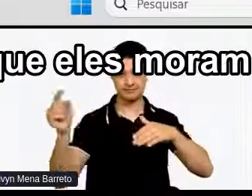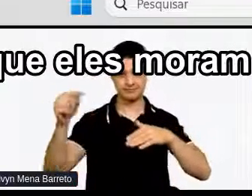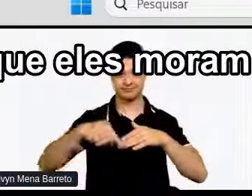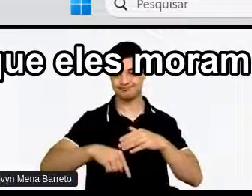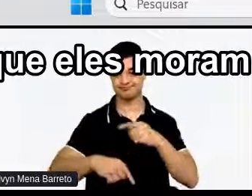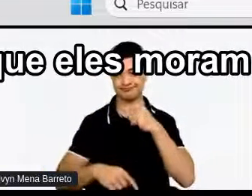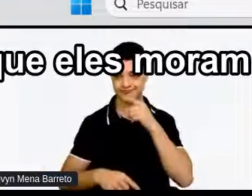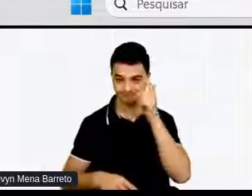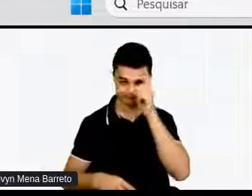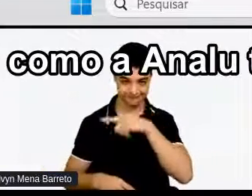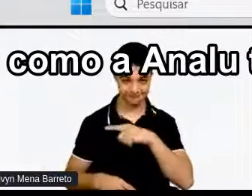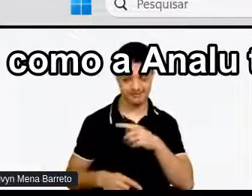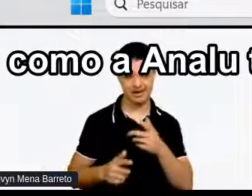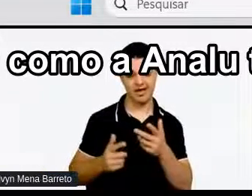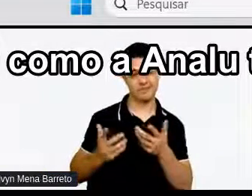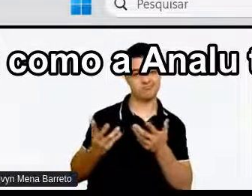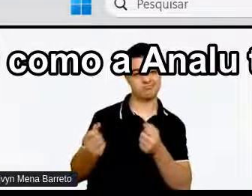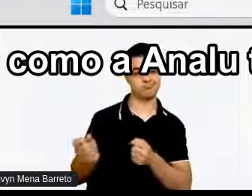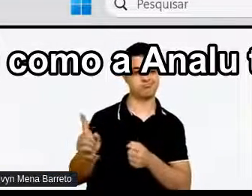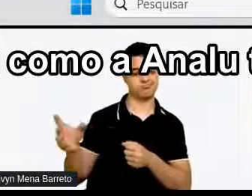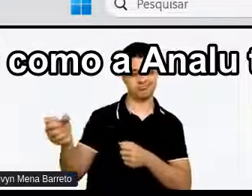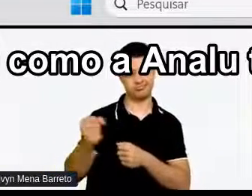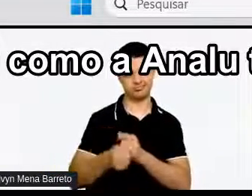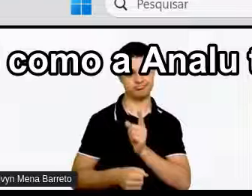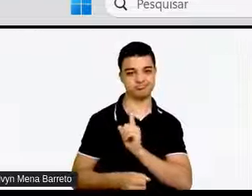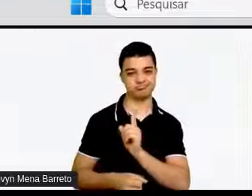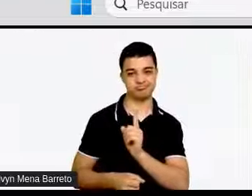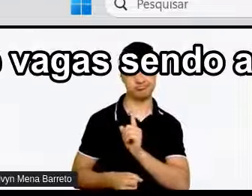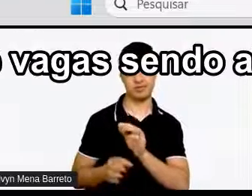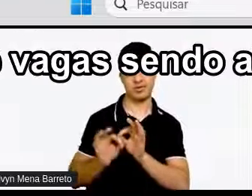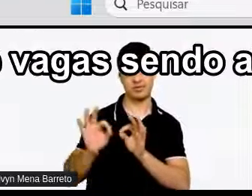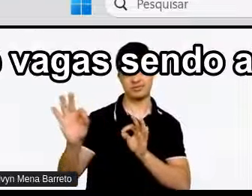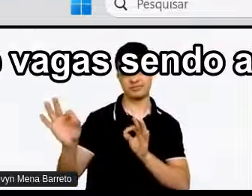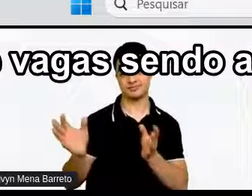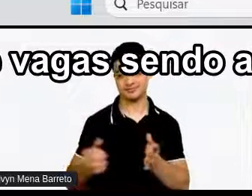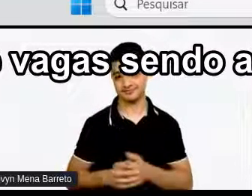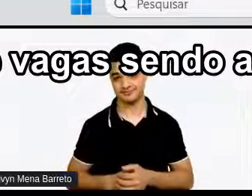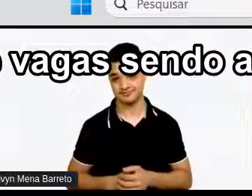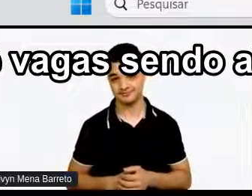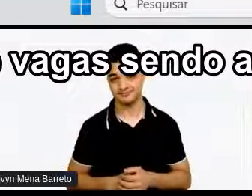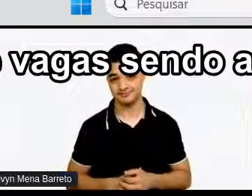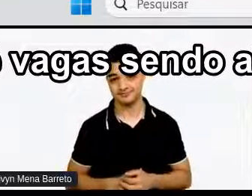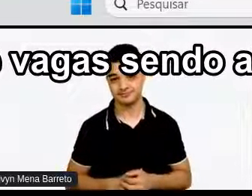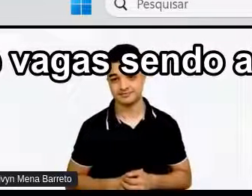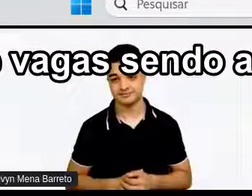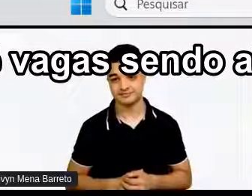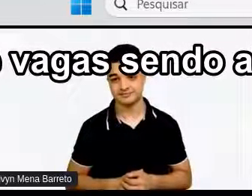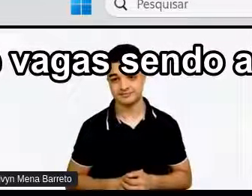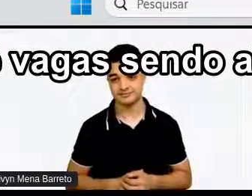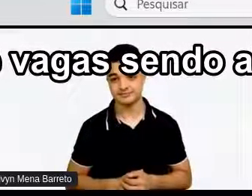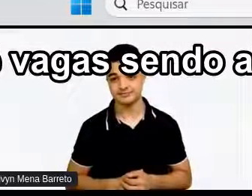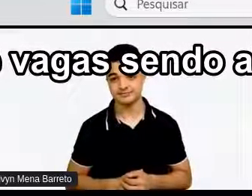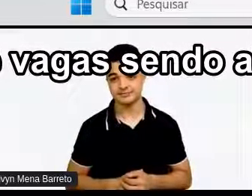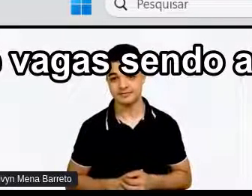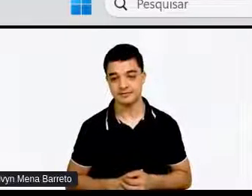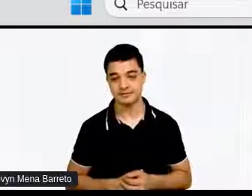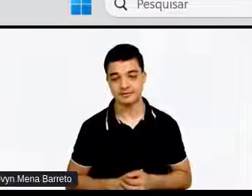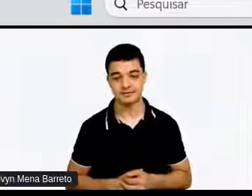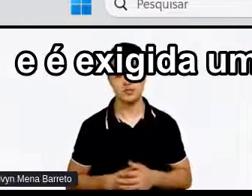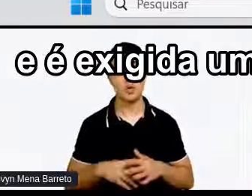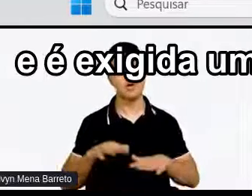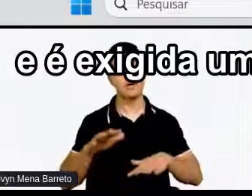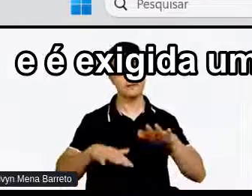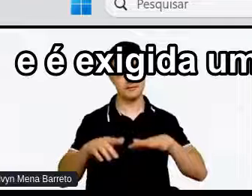eles moram longe, por exemplo Ou como a Nalu tinha trazido antes A gente vê vagas sendo abertas Para pessoas trans